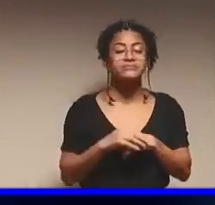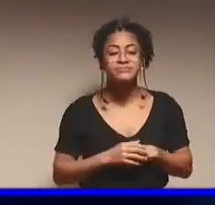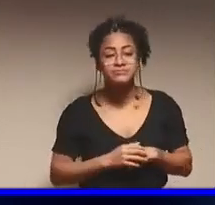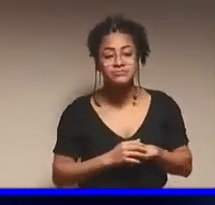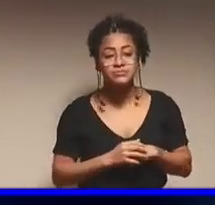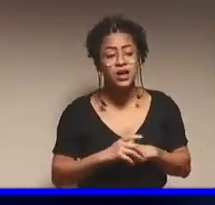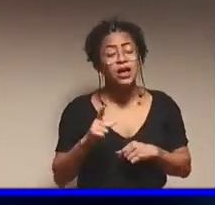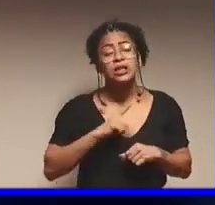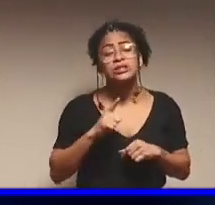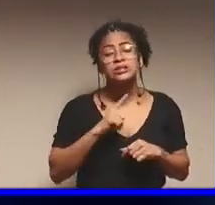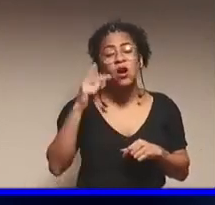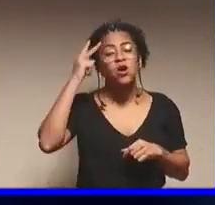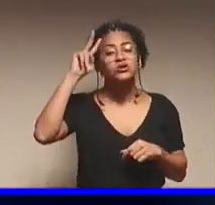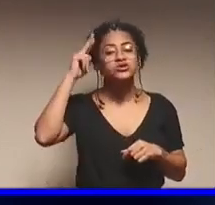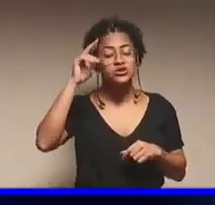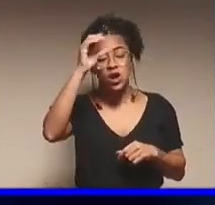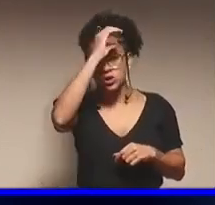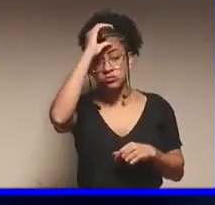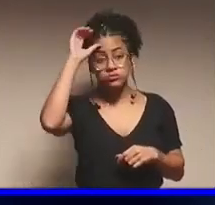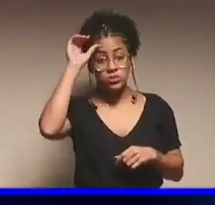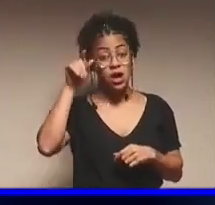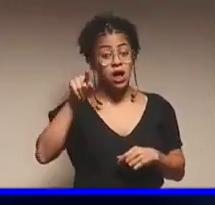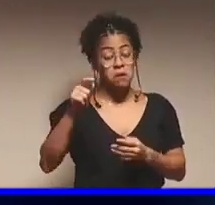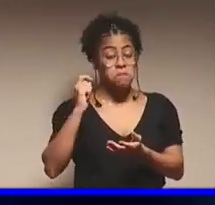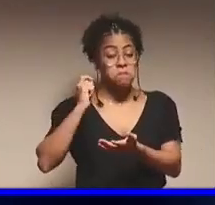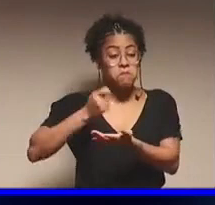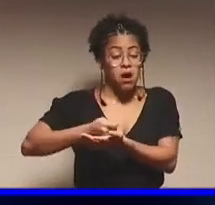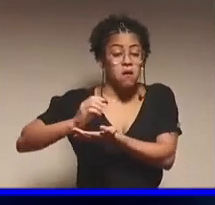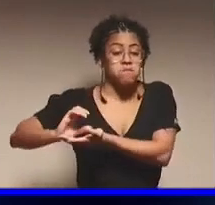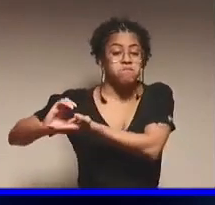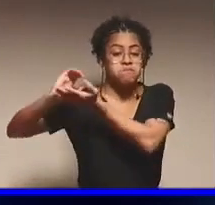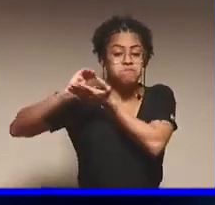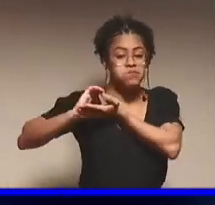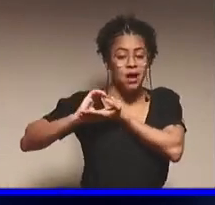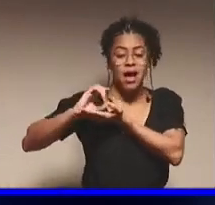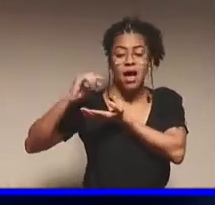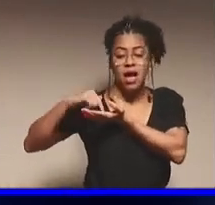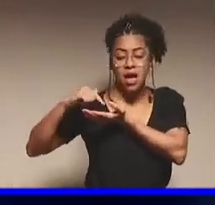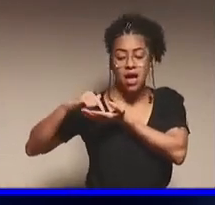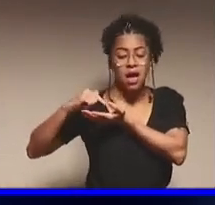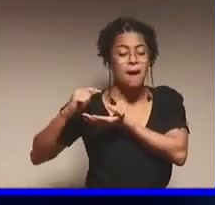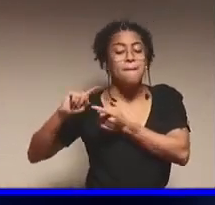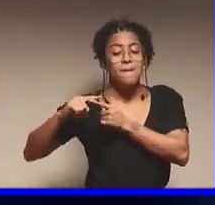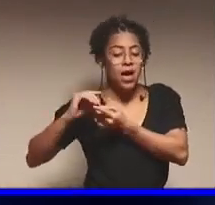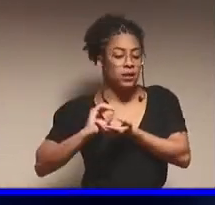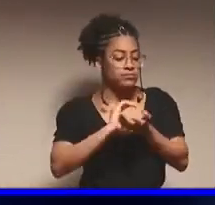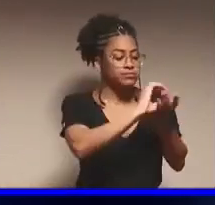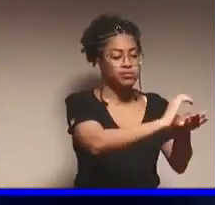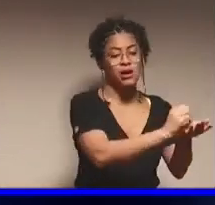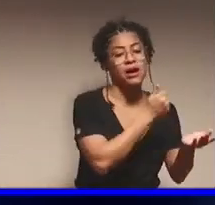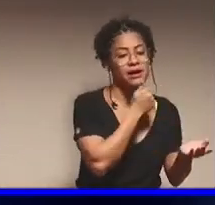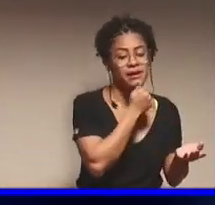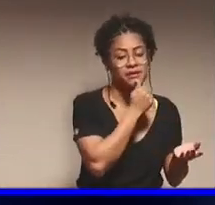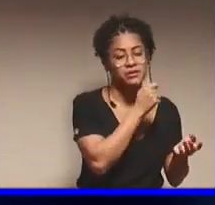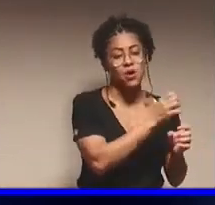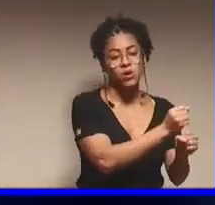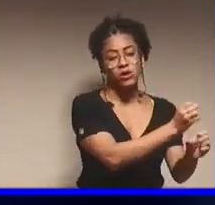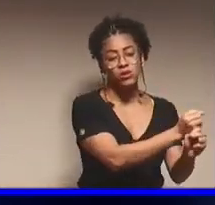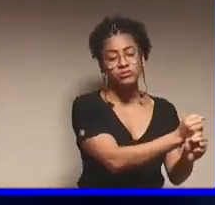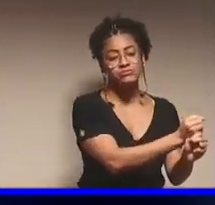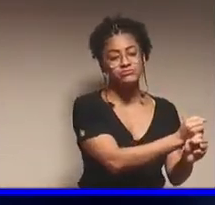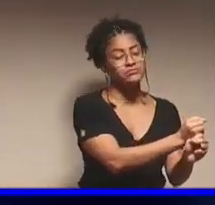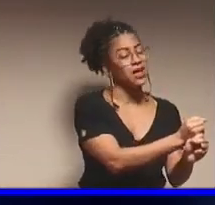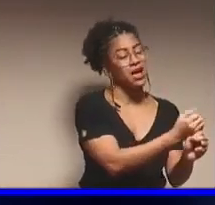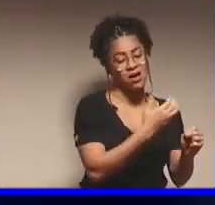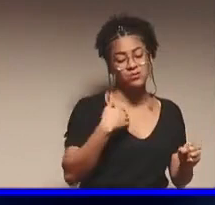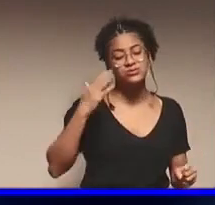assim, o cliente pagou uma fortuna ao consultor e não pagou ao contador? Ah, eu sabia de tudo isso. Eu sempre disse